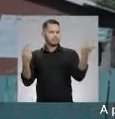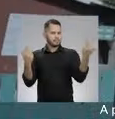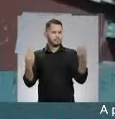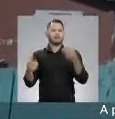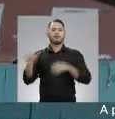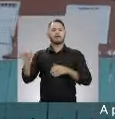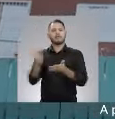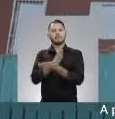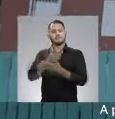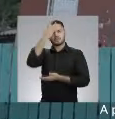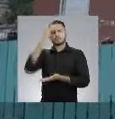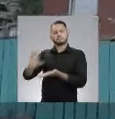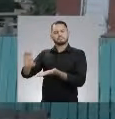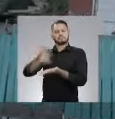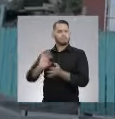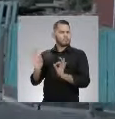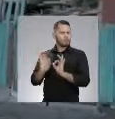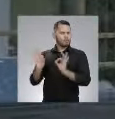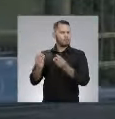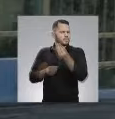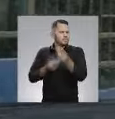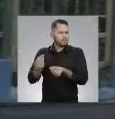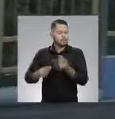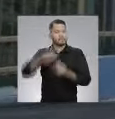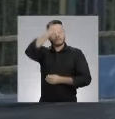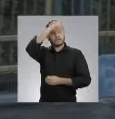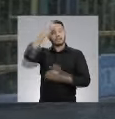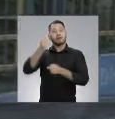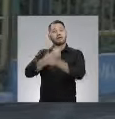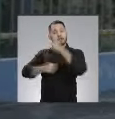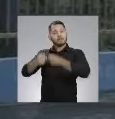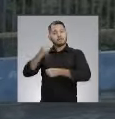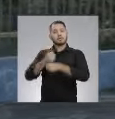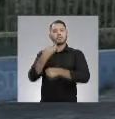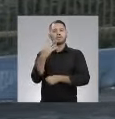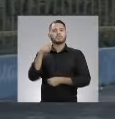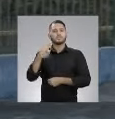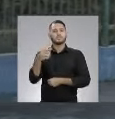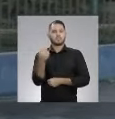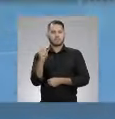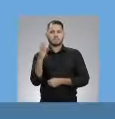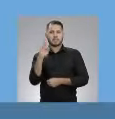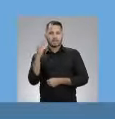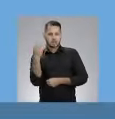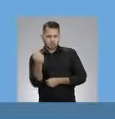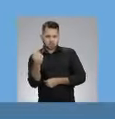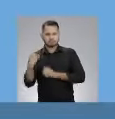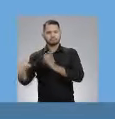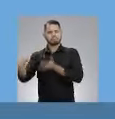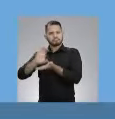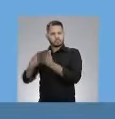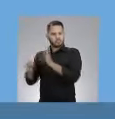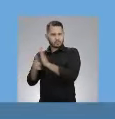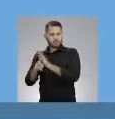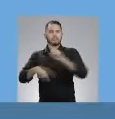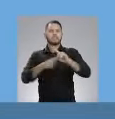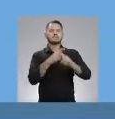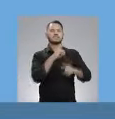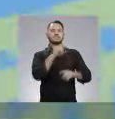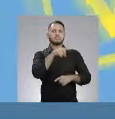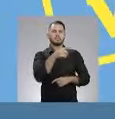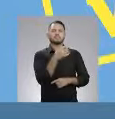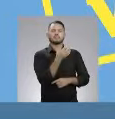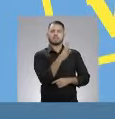dos mil em saúde. Obteve 440 pontos em mil na educação. E tem gente dizendo que não